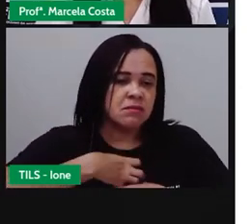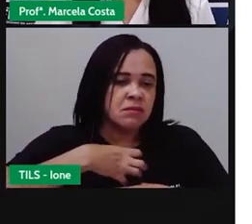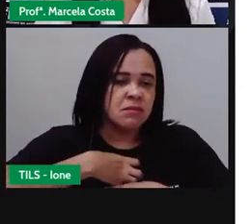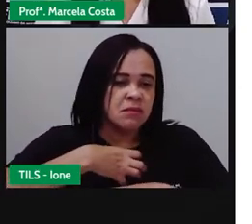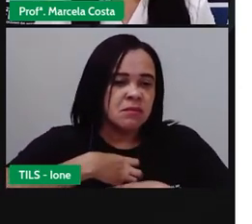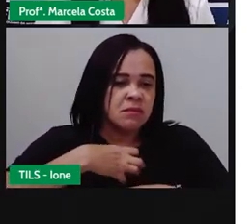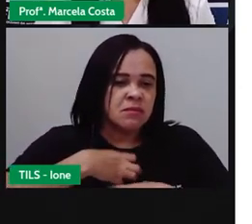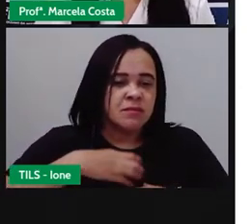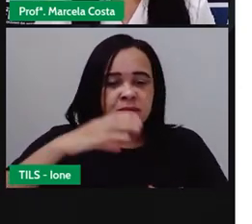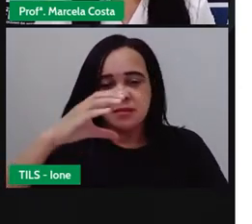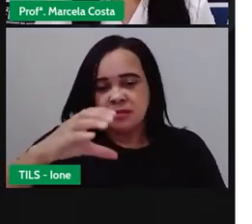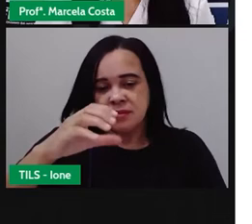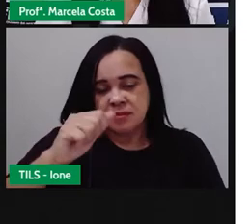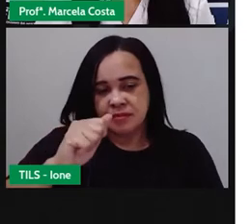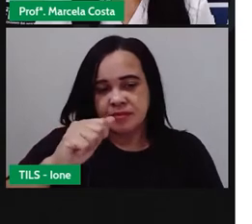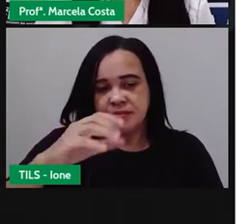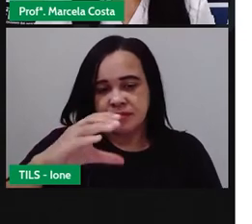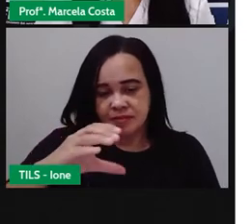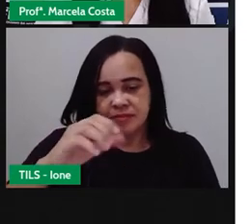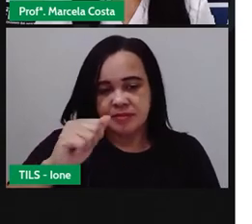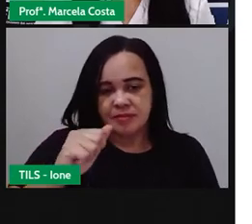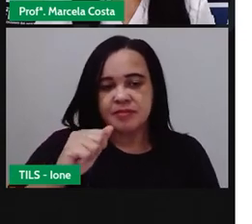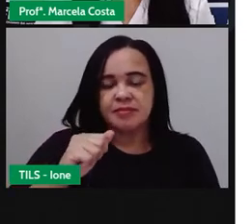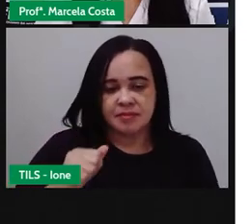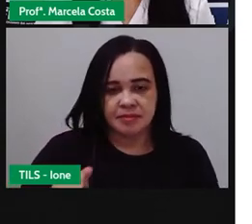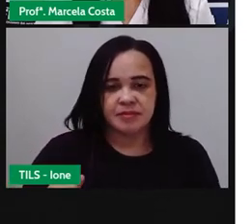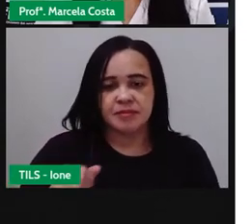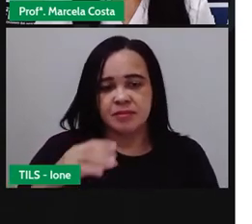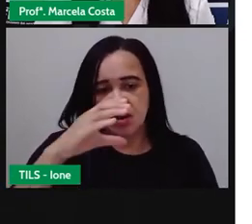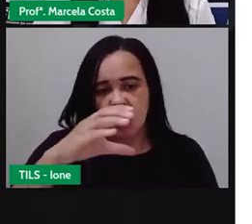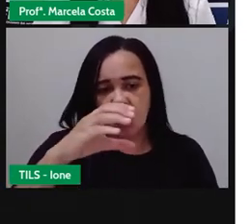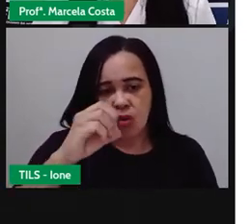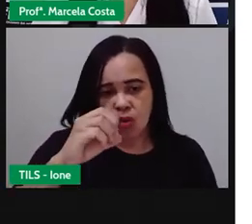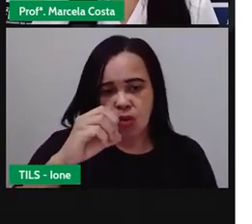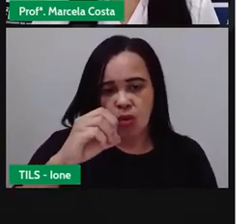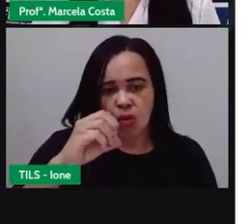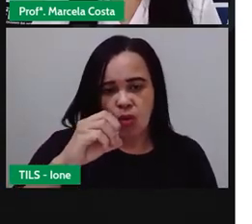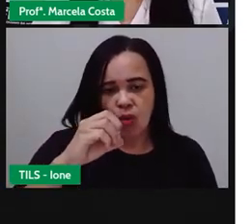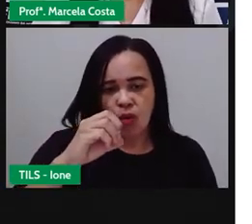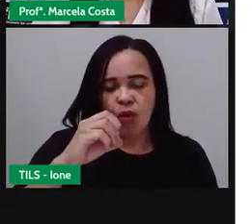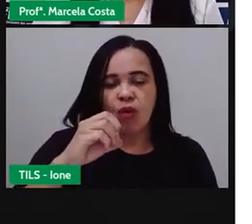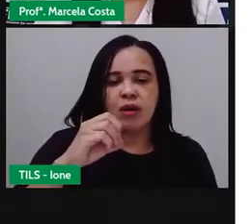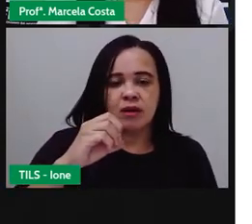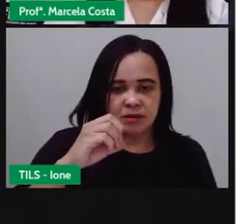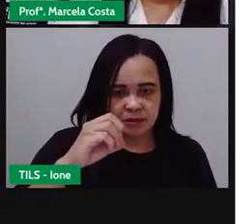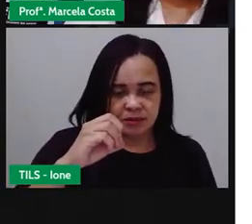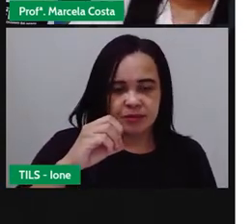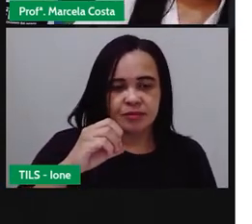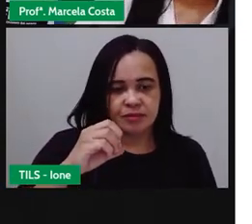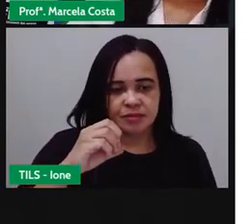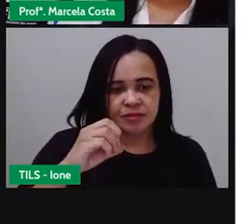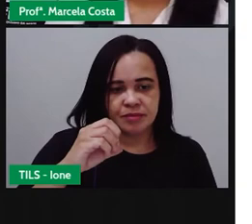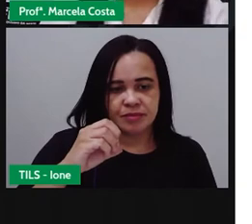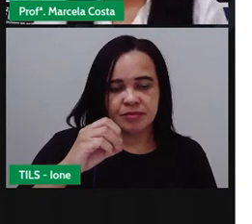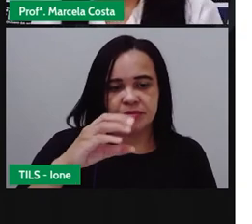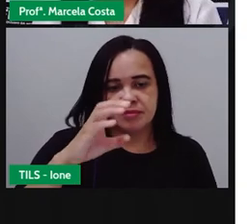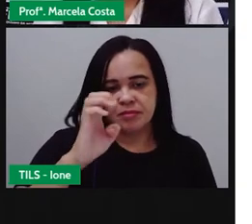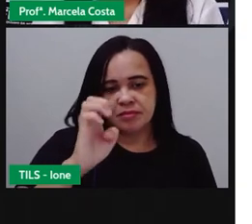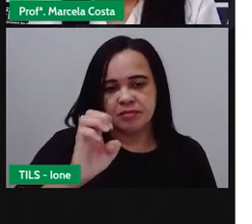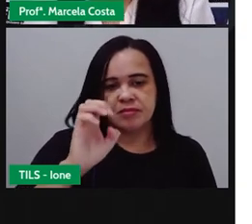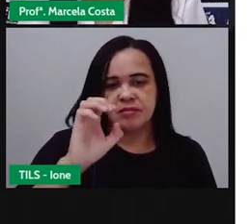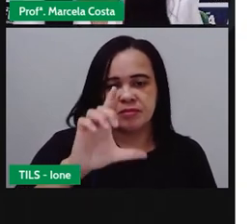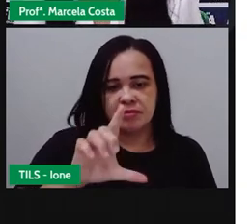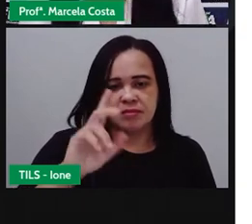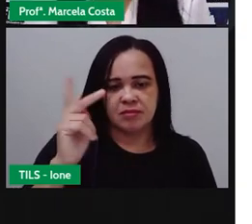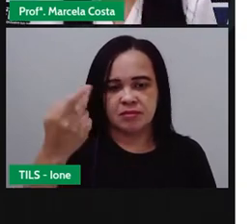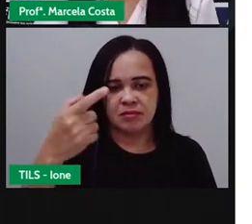cá, de que, não é isso? Ó, coelho, coelho. Olha a sílaba CO,